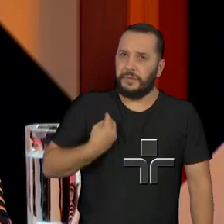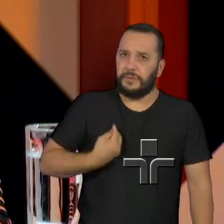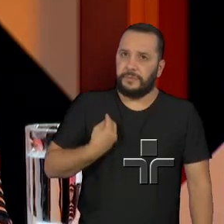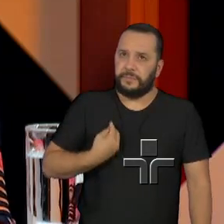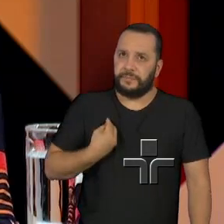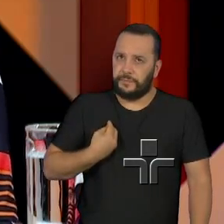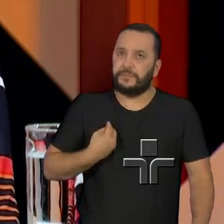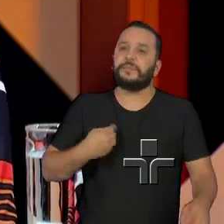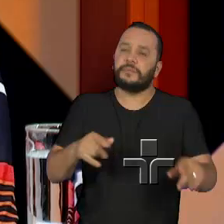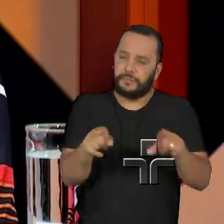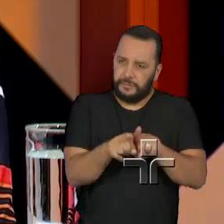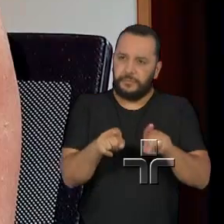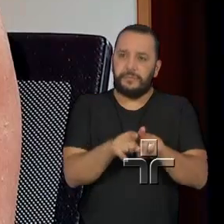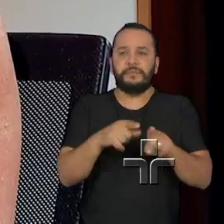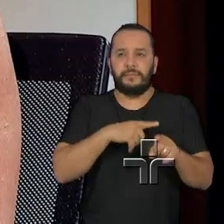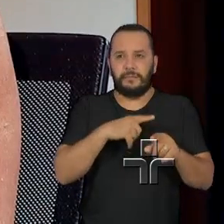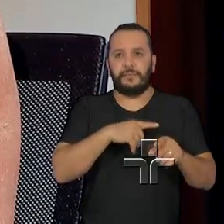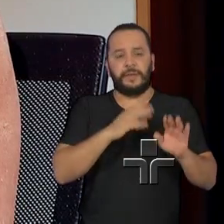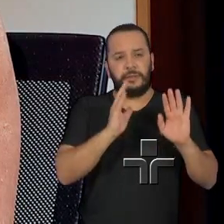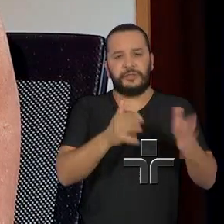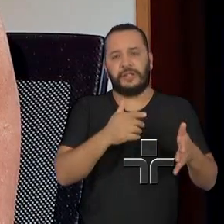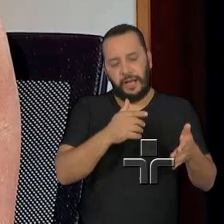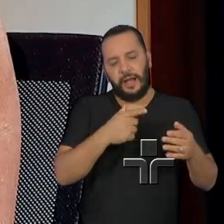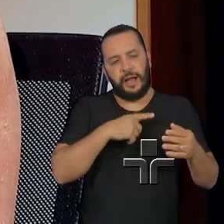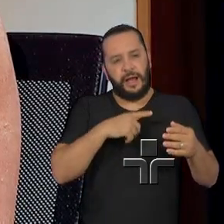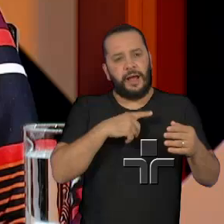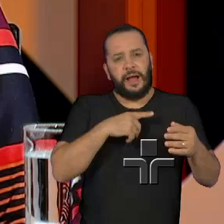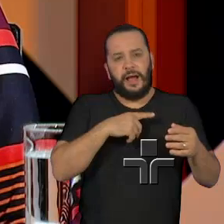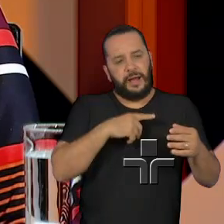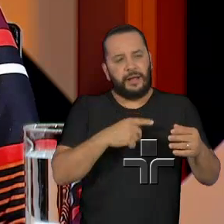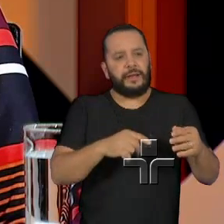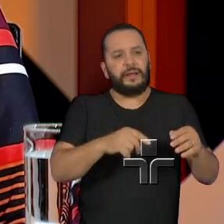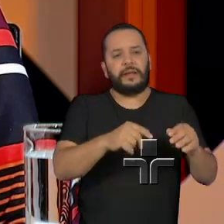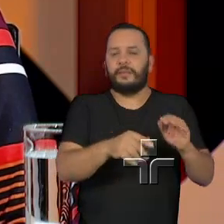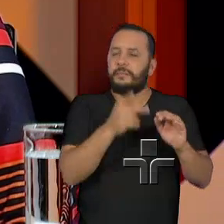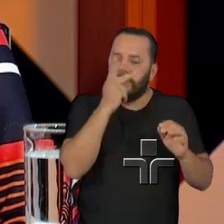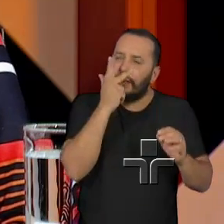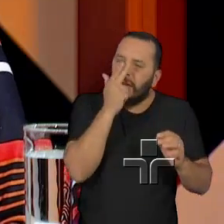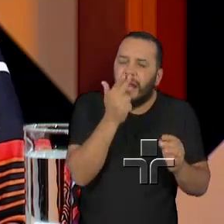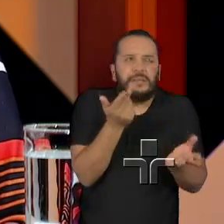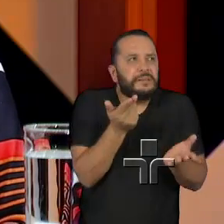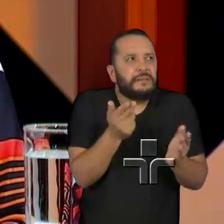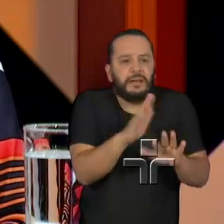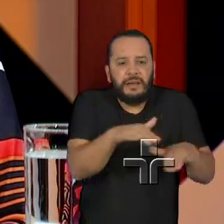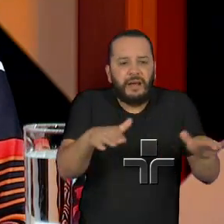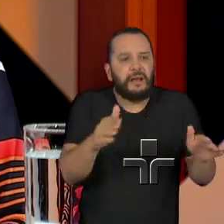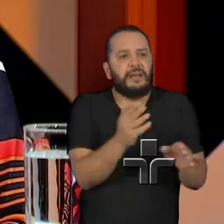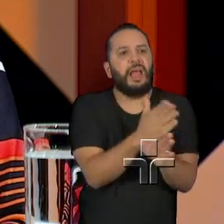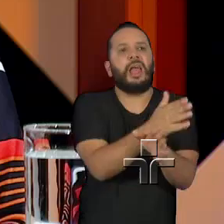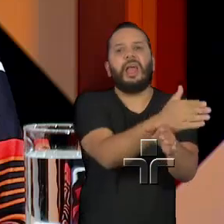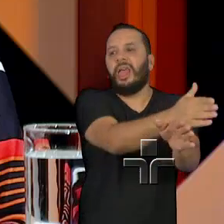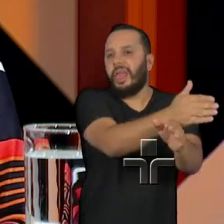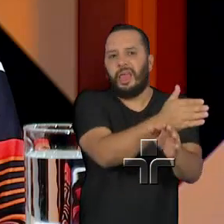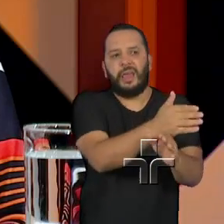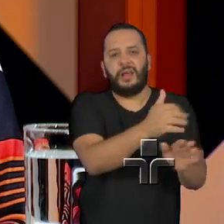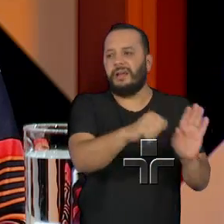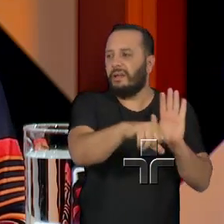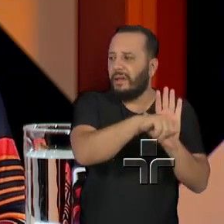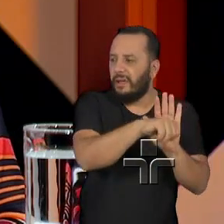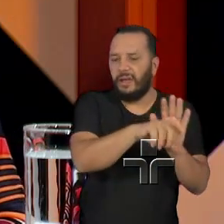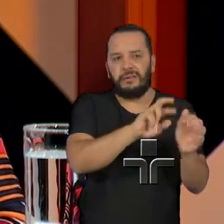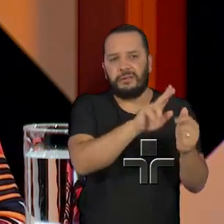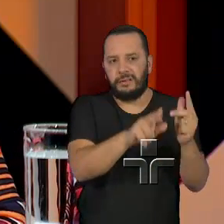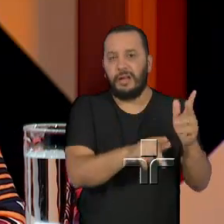índice de infracionalidade diminui. Do envolvimento de criança e adolescente na vida infracional e sujeita, então,